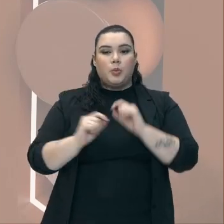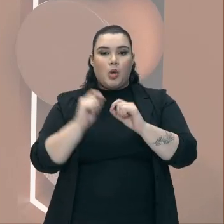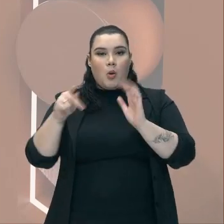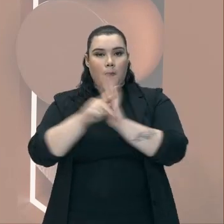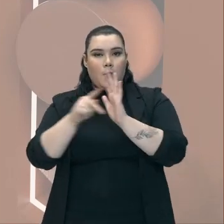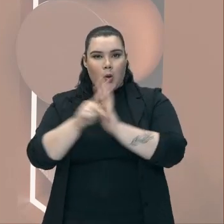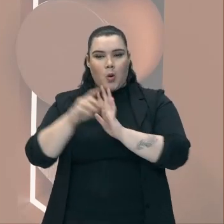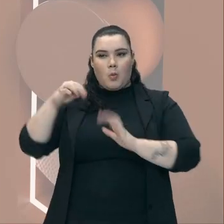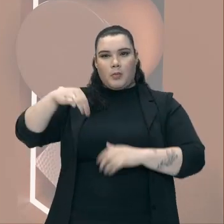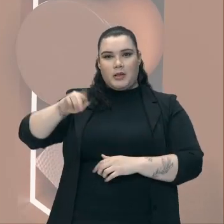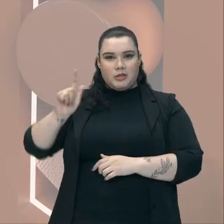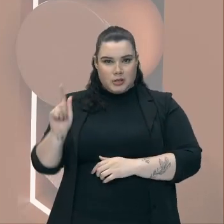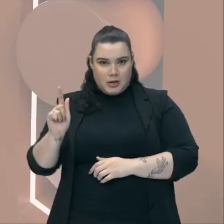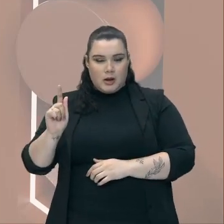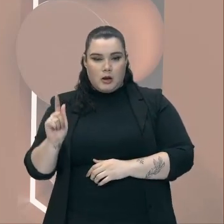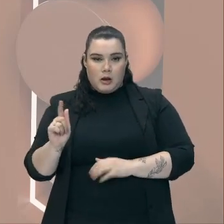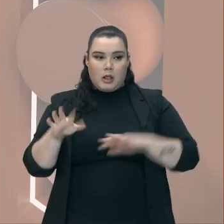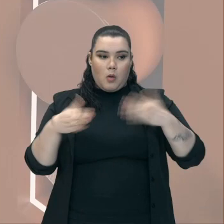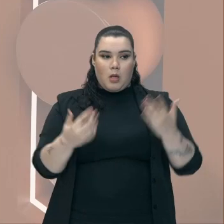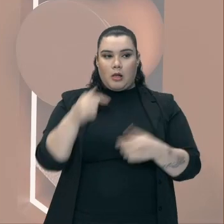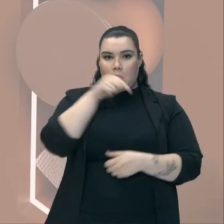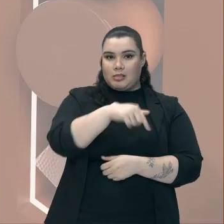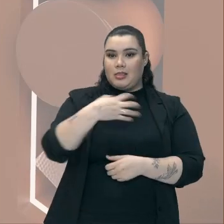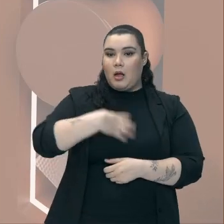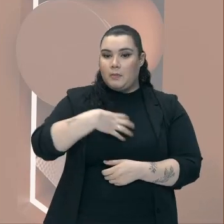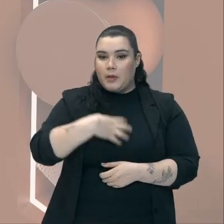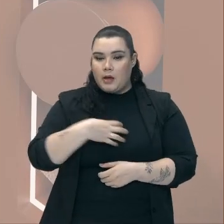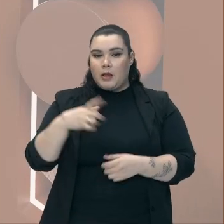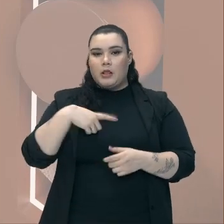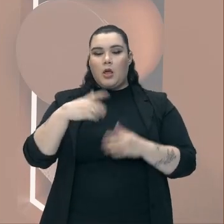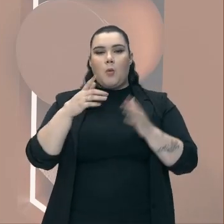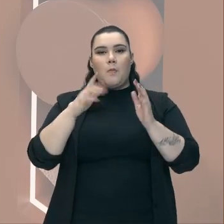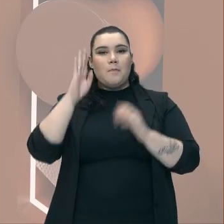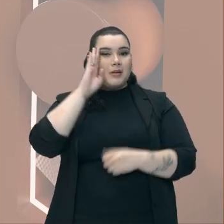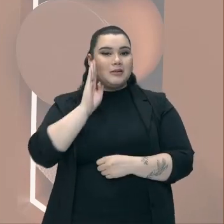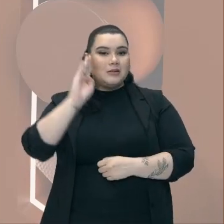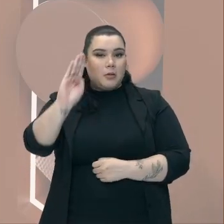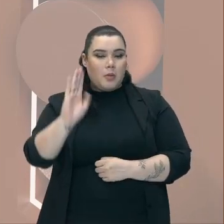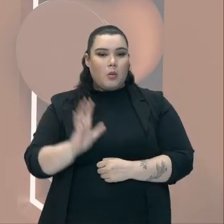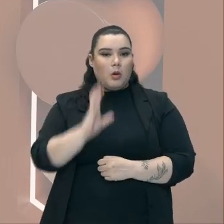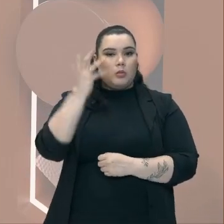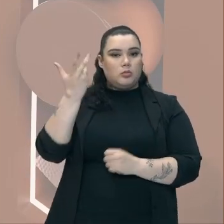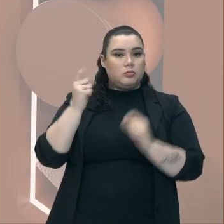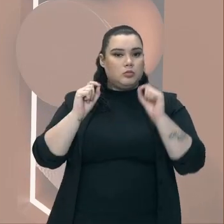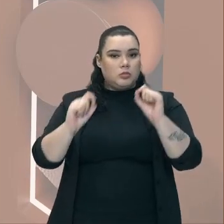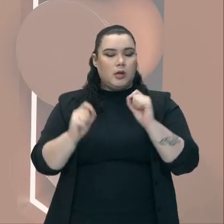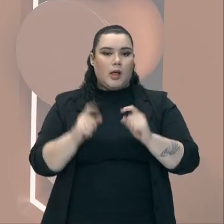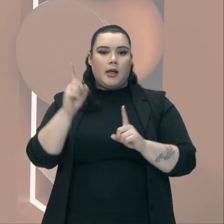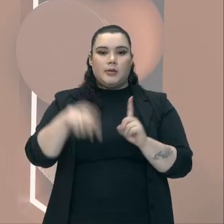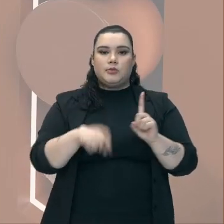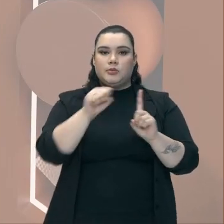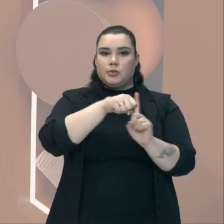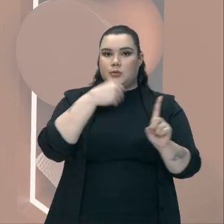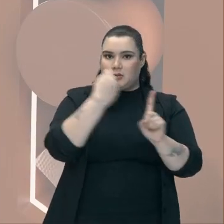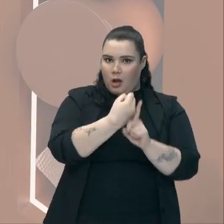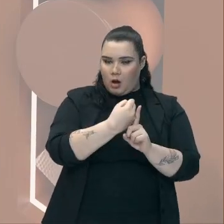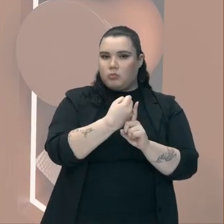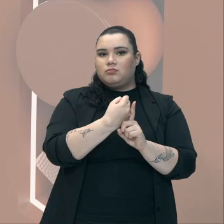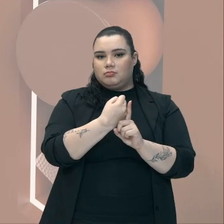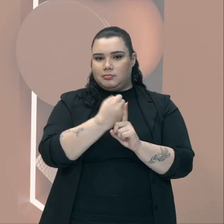Mineira A conjuração baiana Teve como seus principais Motivos Questões Sociais Tá gente